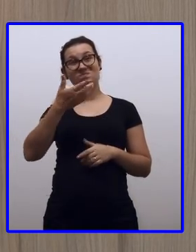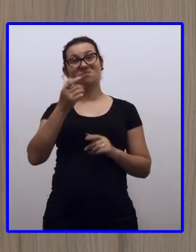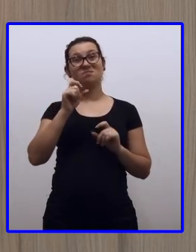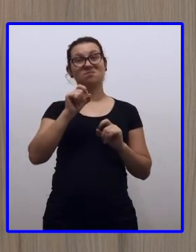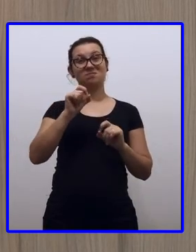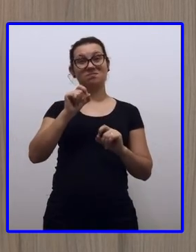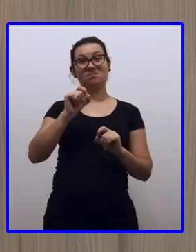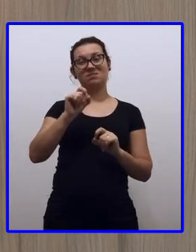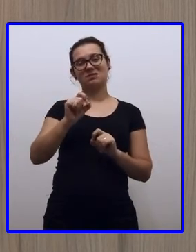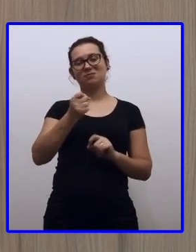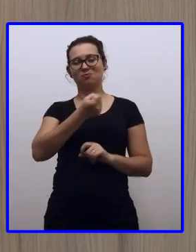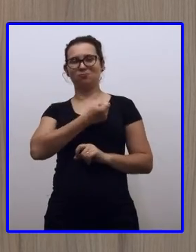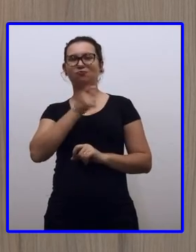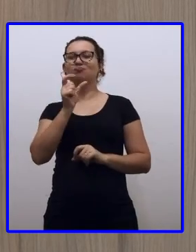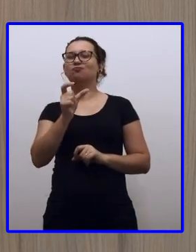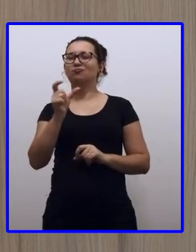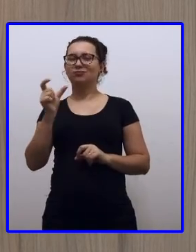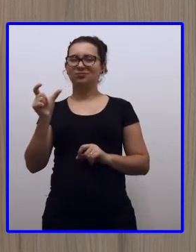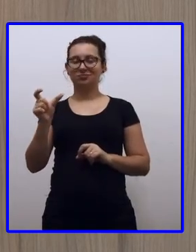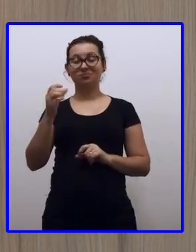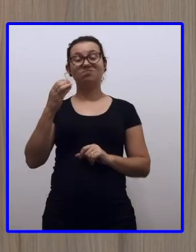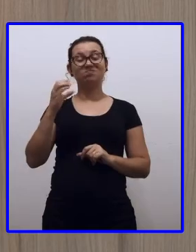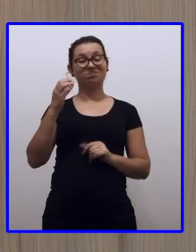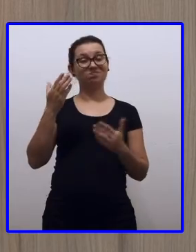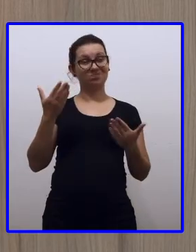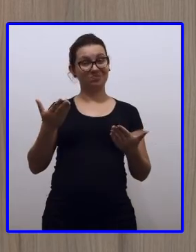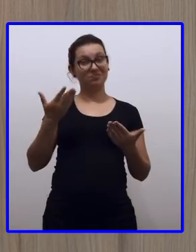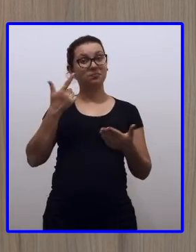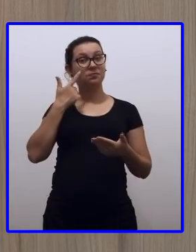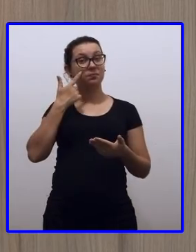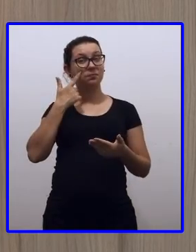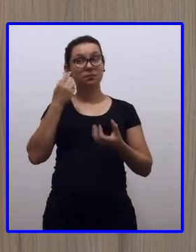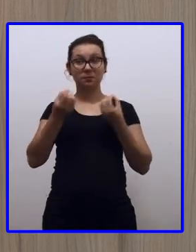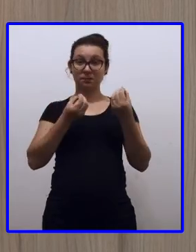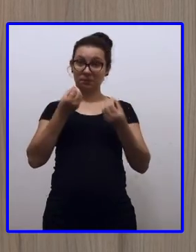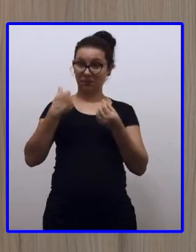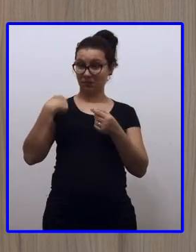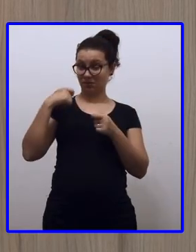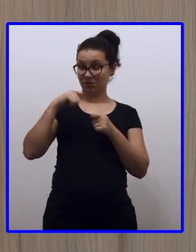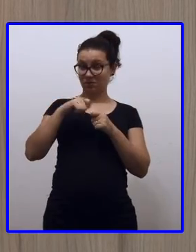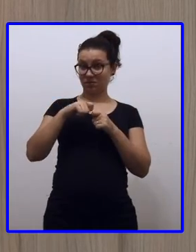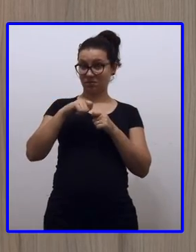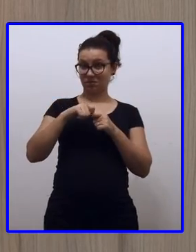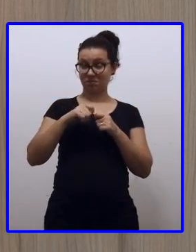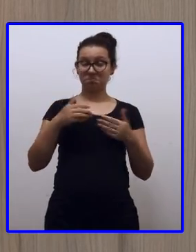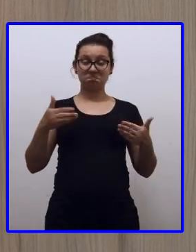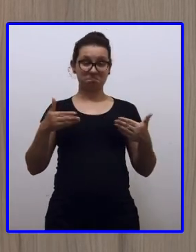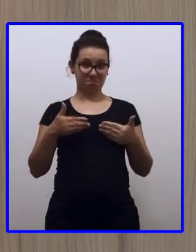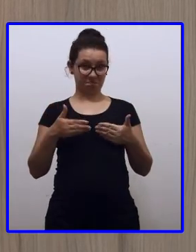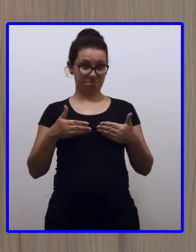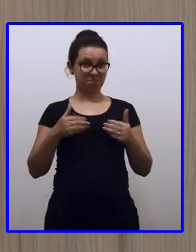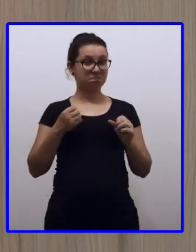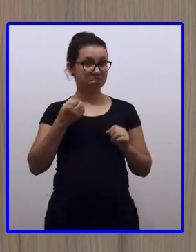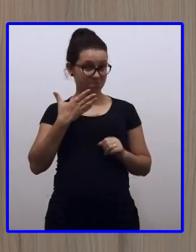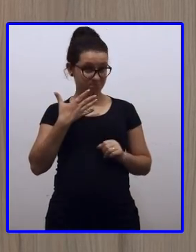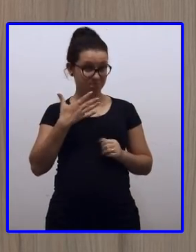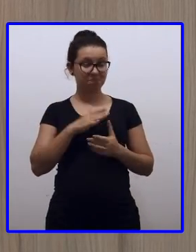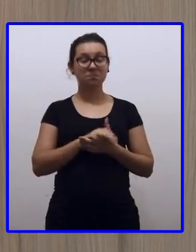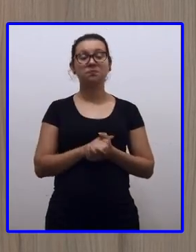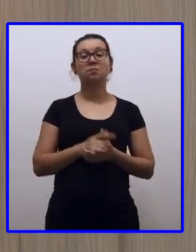centavos. Então, olha só como eu vou fazer resolver essa situação, tá bom?